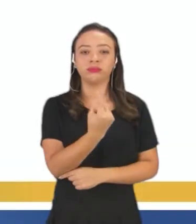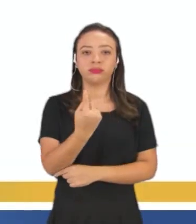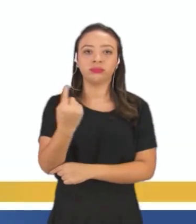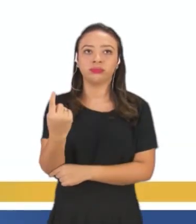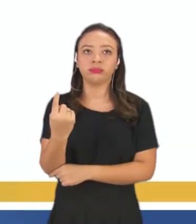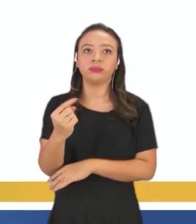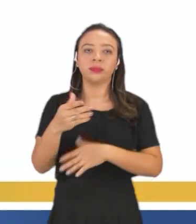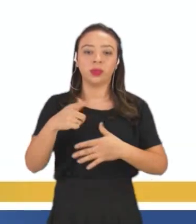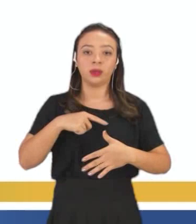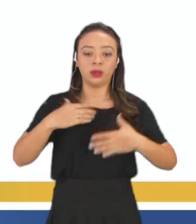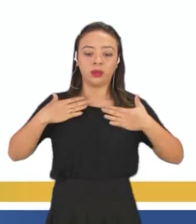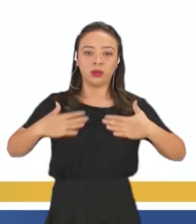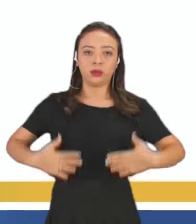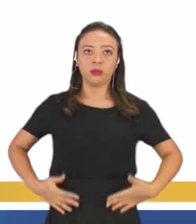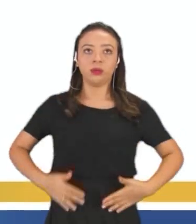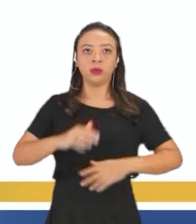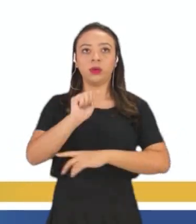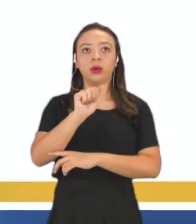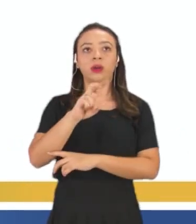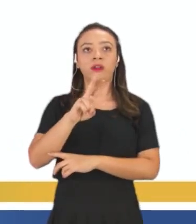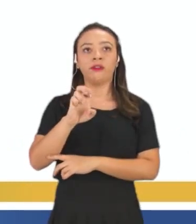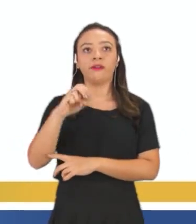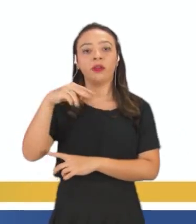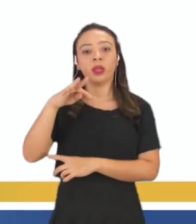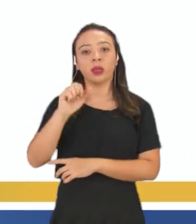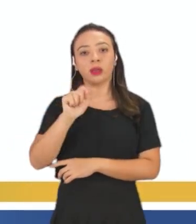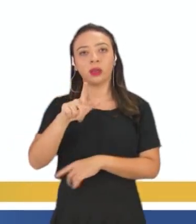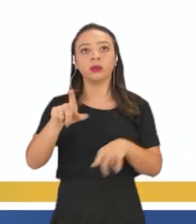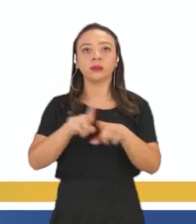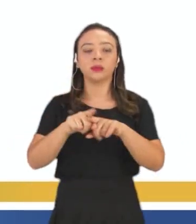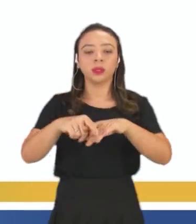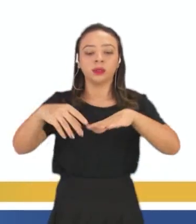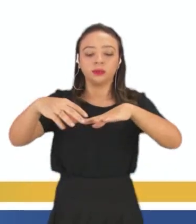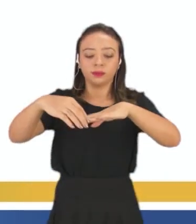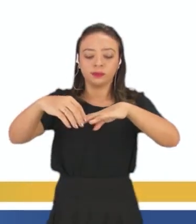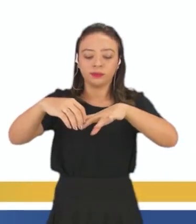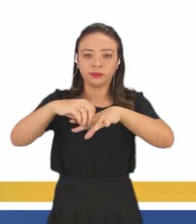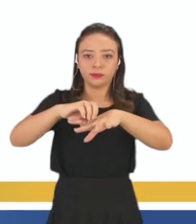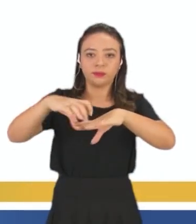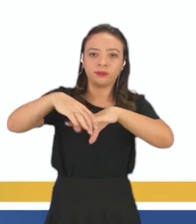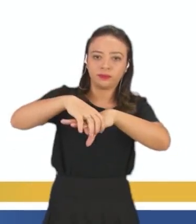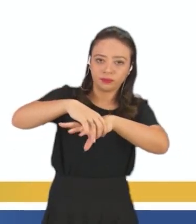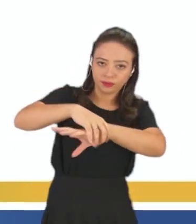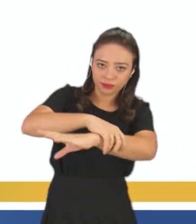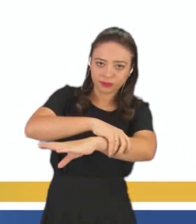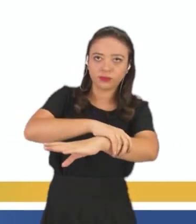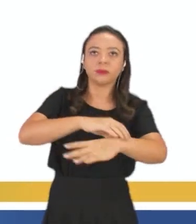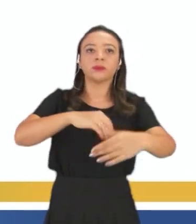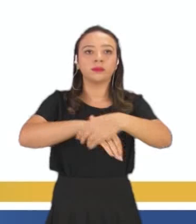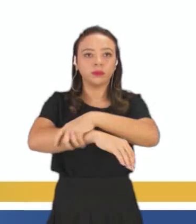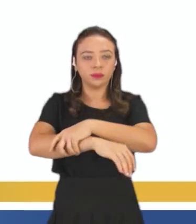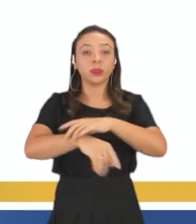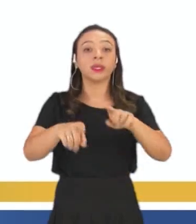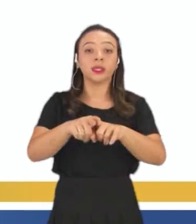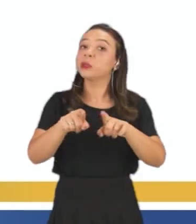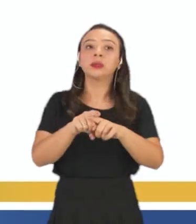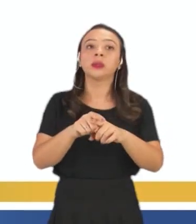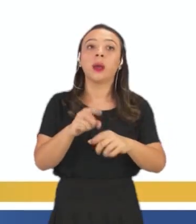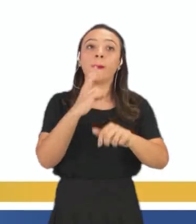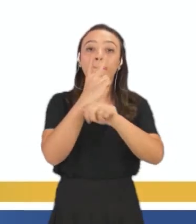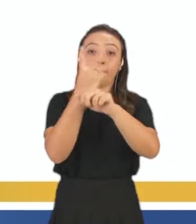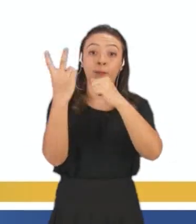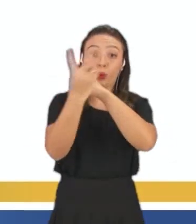nós temos aqui o avental ou jaleco, temos as luvas, proteção facial, proteção